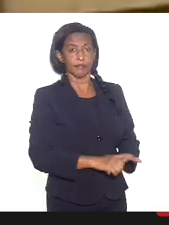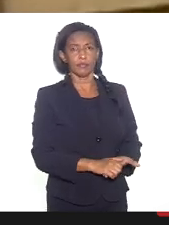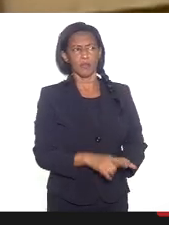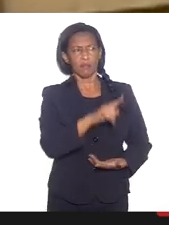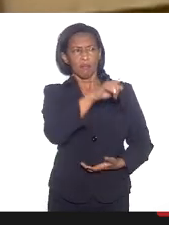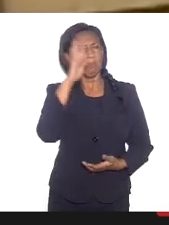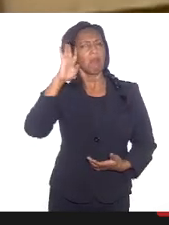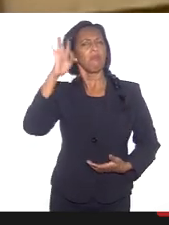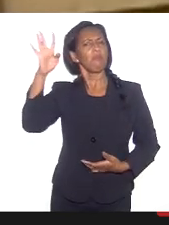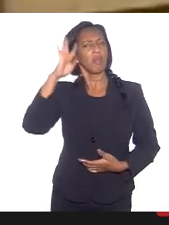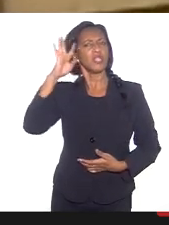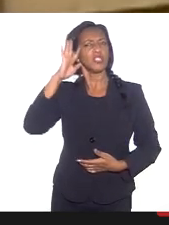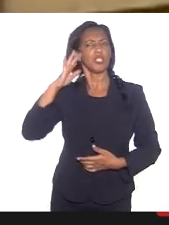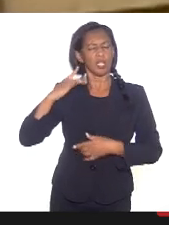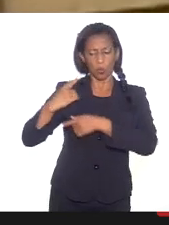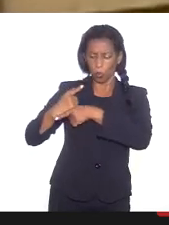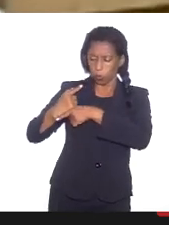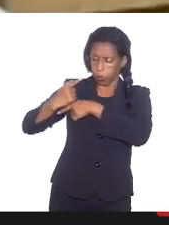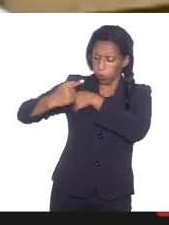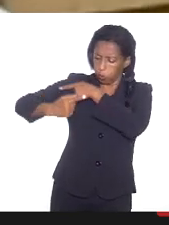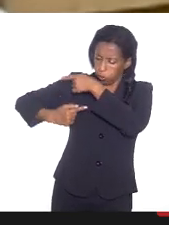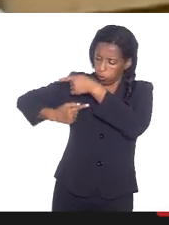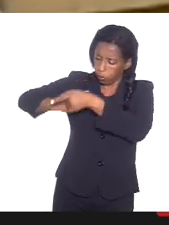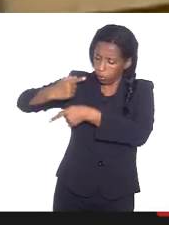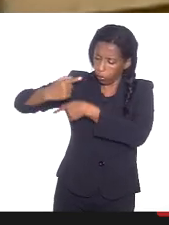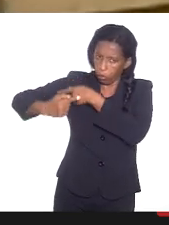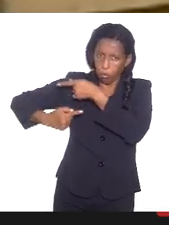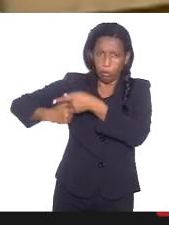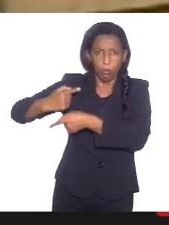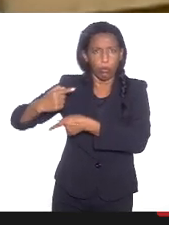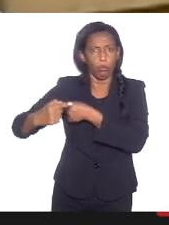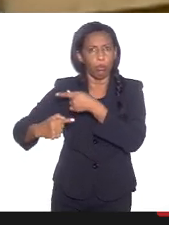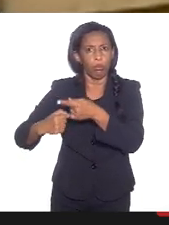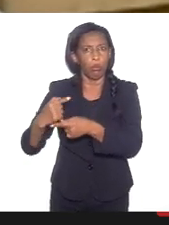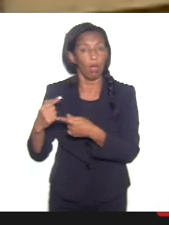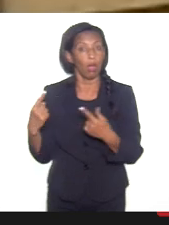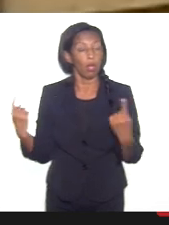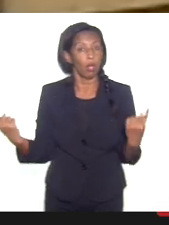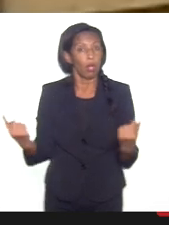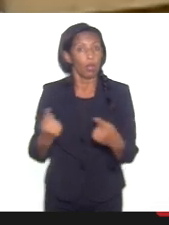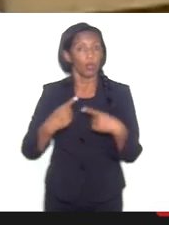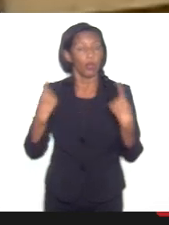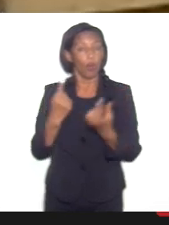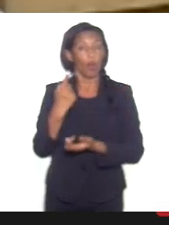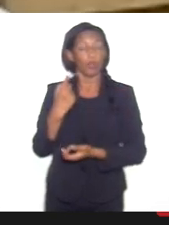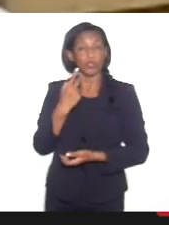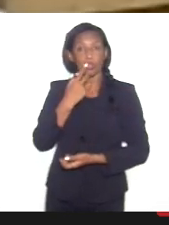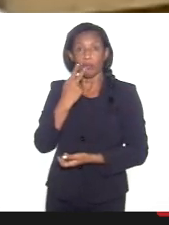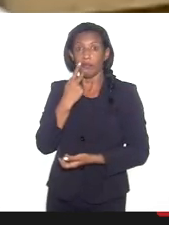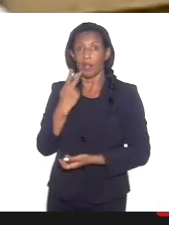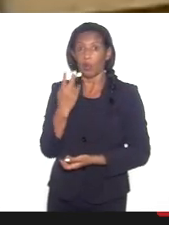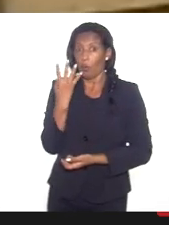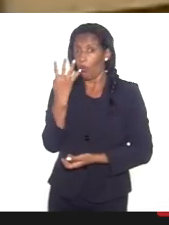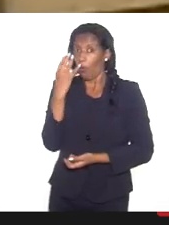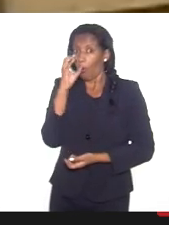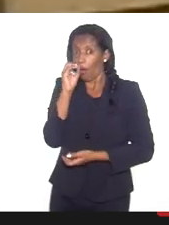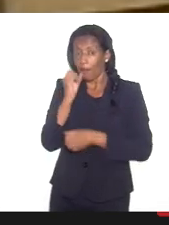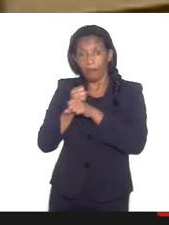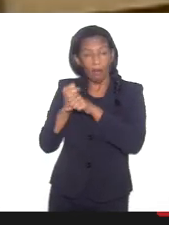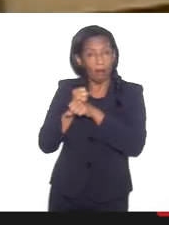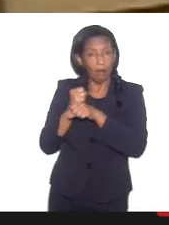imagine gerações e gerações, ô Marta, nós estamos falando de, no mínimo, 40 anos